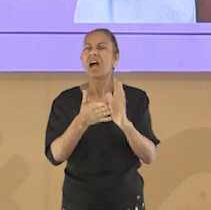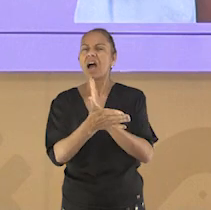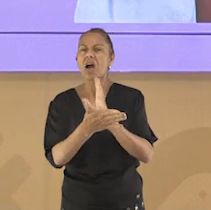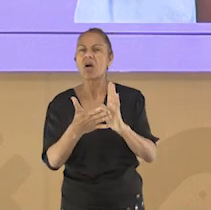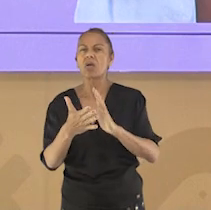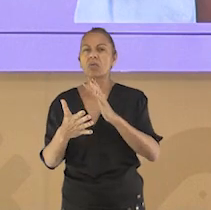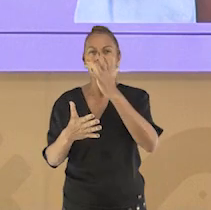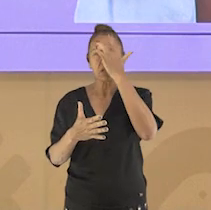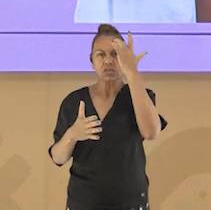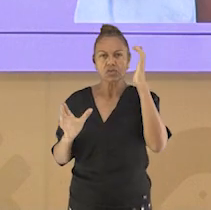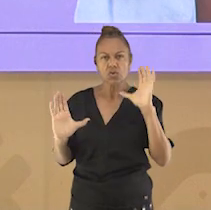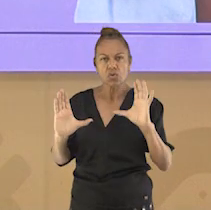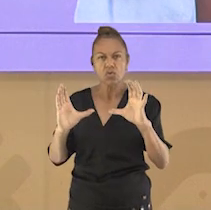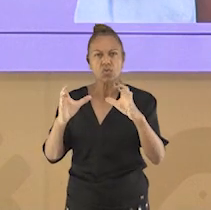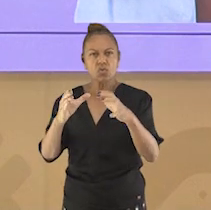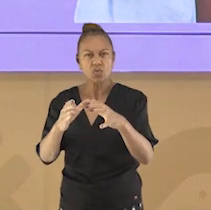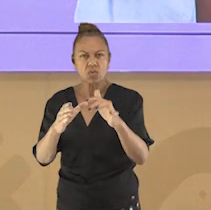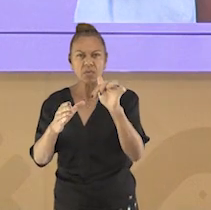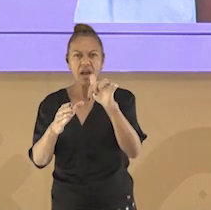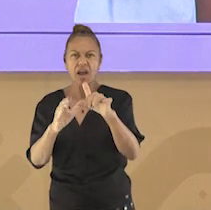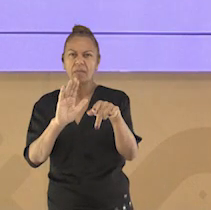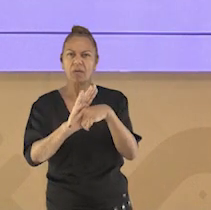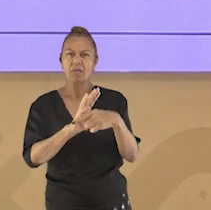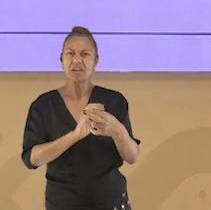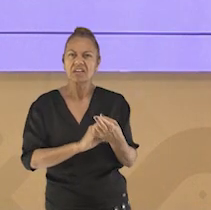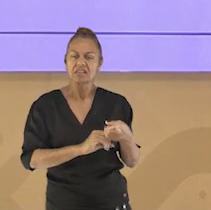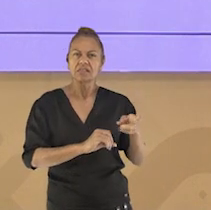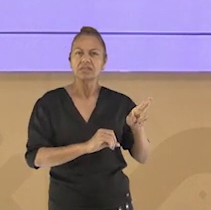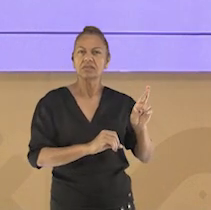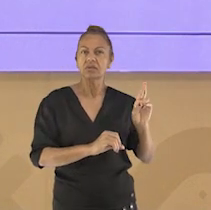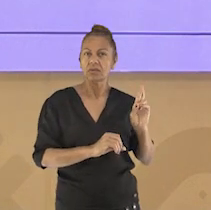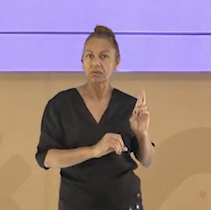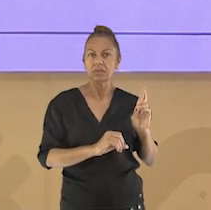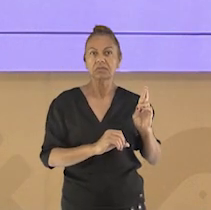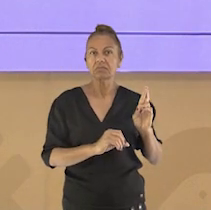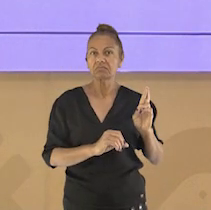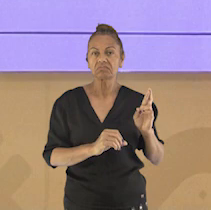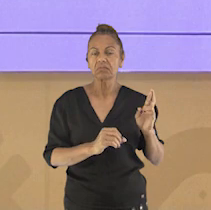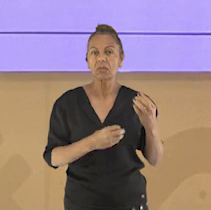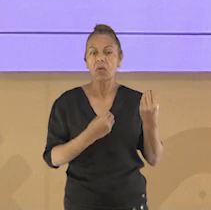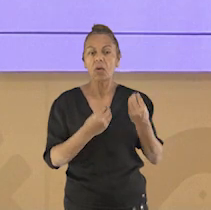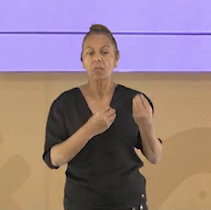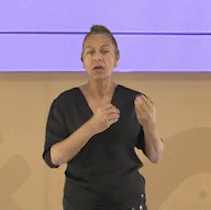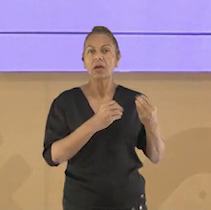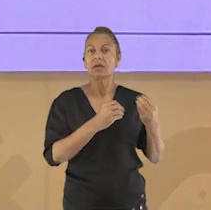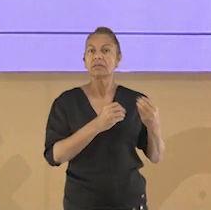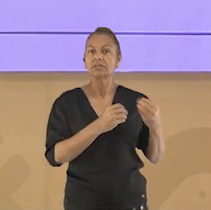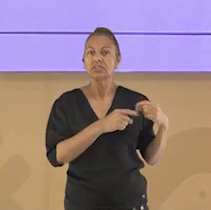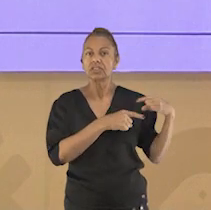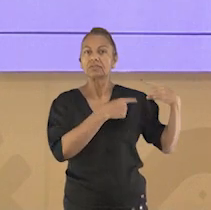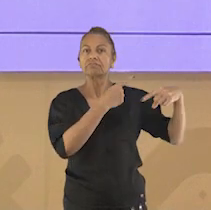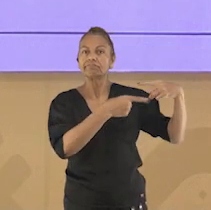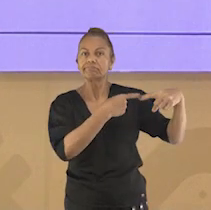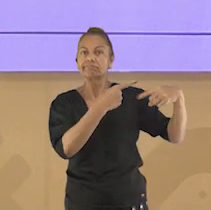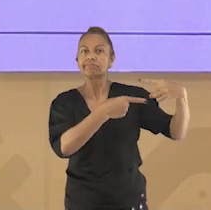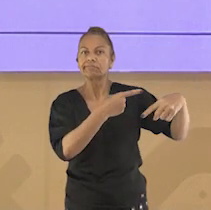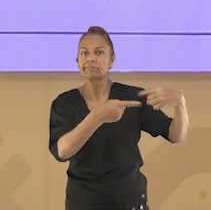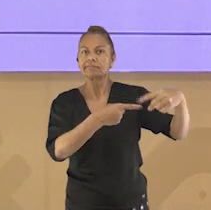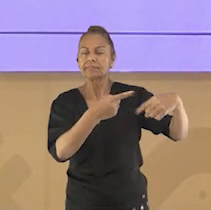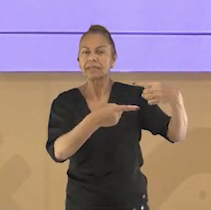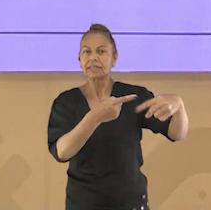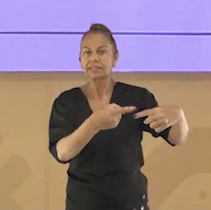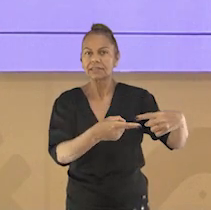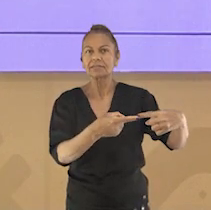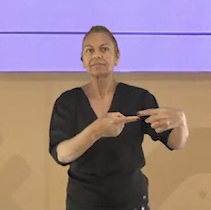oralmente de geração a geração? E por fim, por que é preciso respeitar os